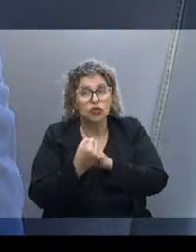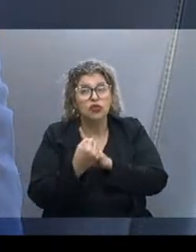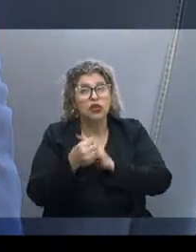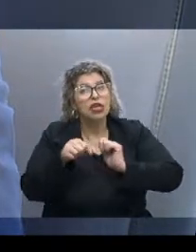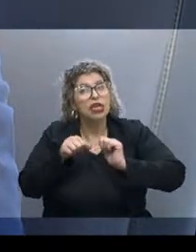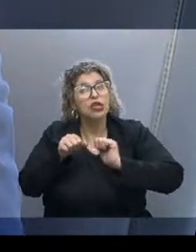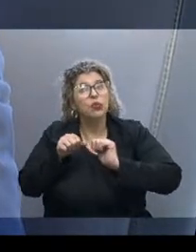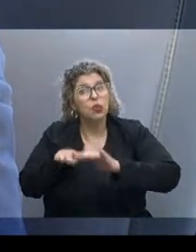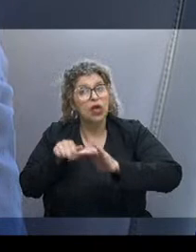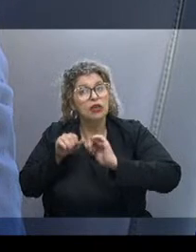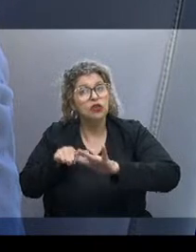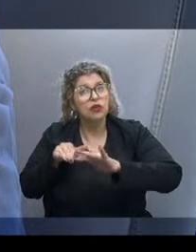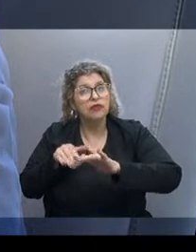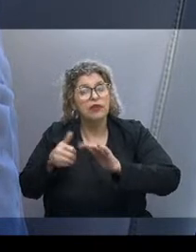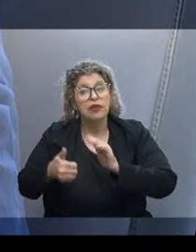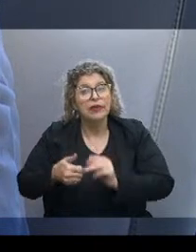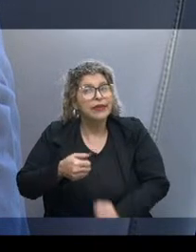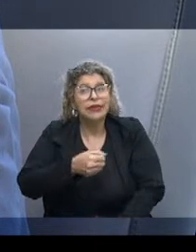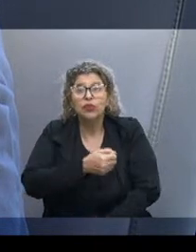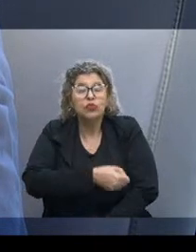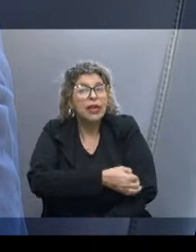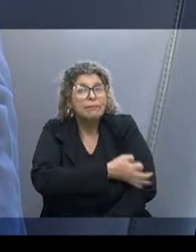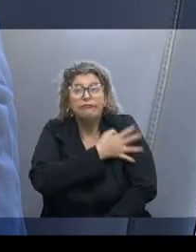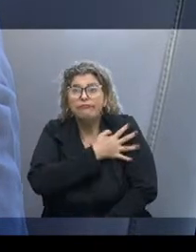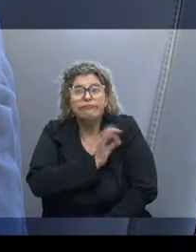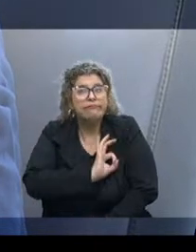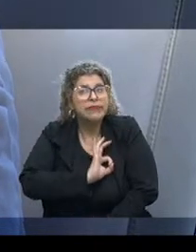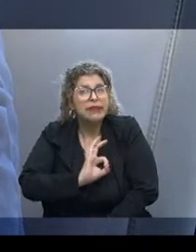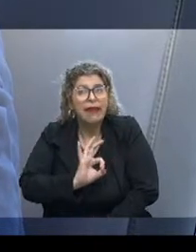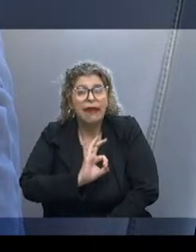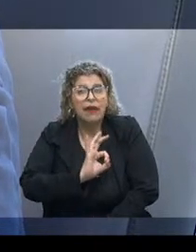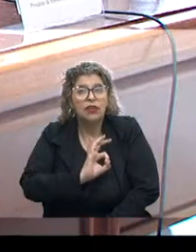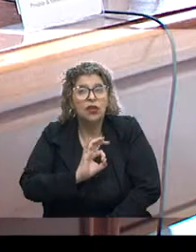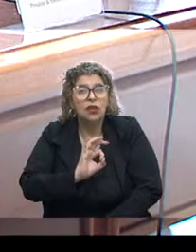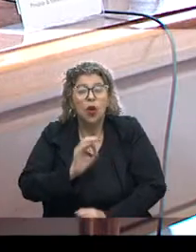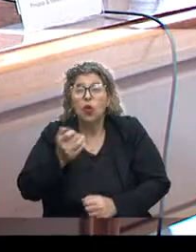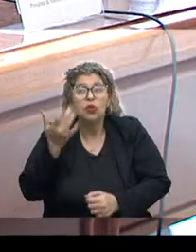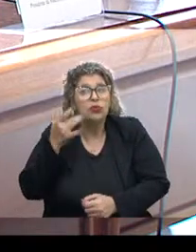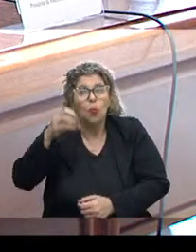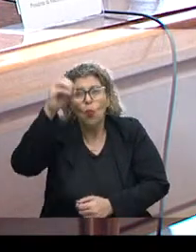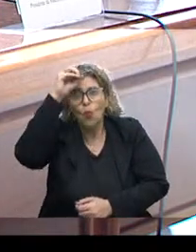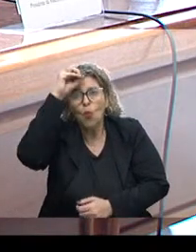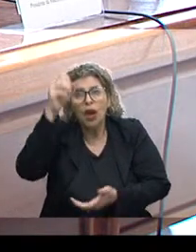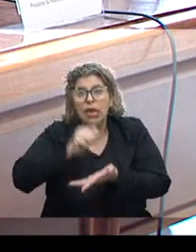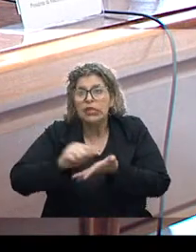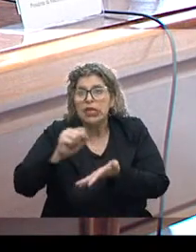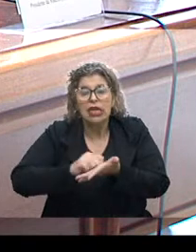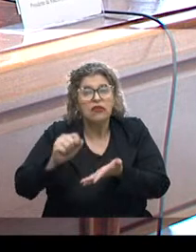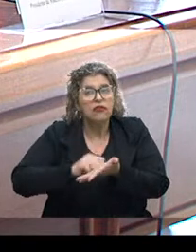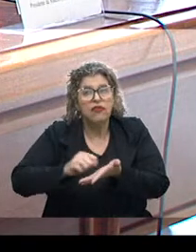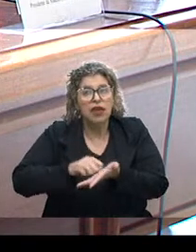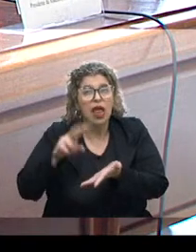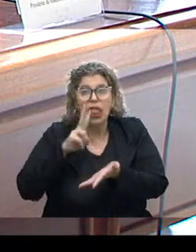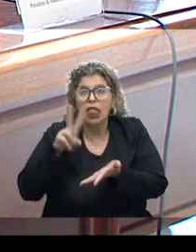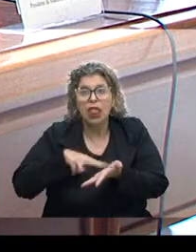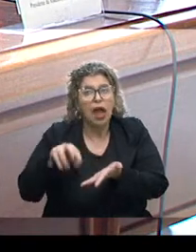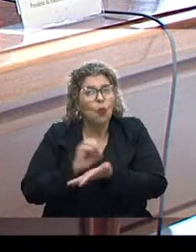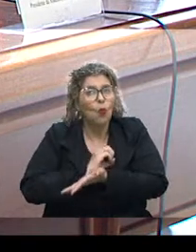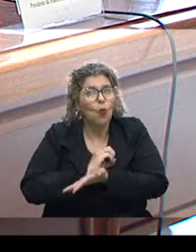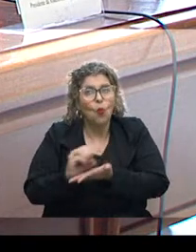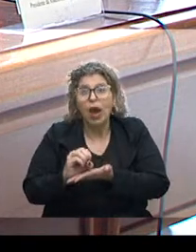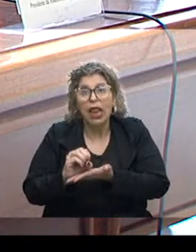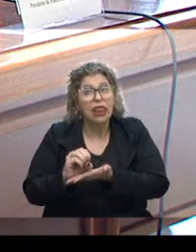presidente, que estão com o primeiro grau incompleto ou analfabeto funcional ou o analfabeto.